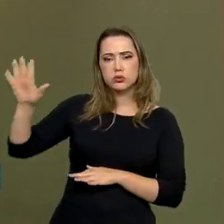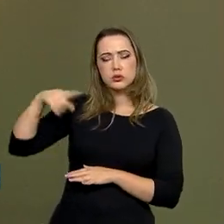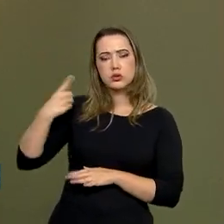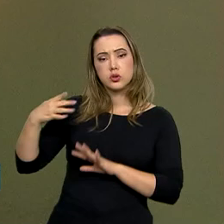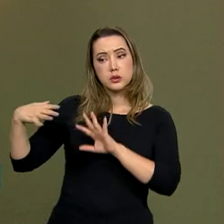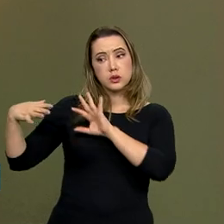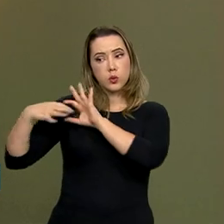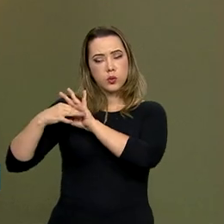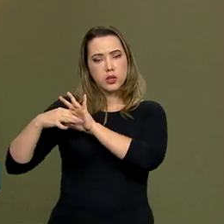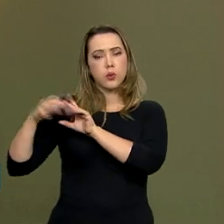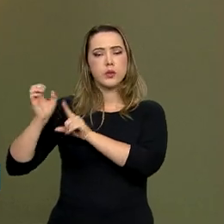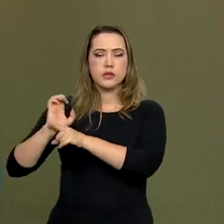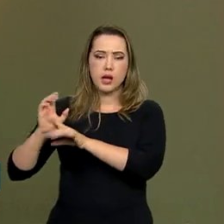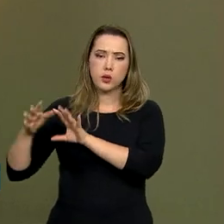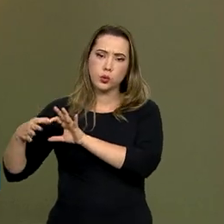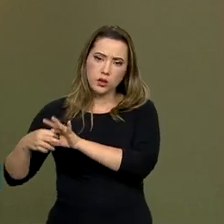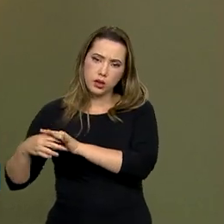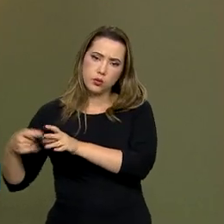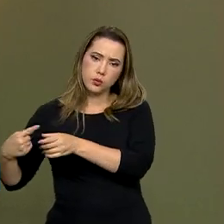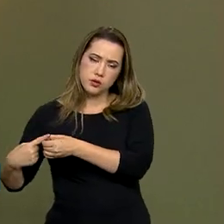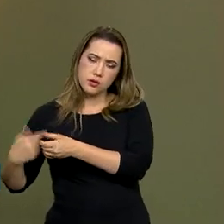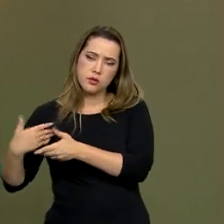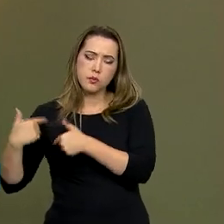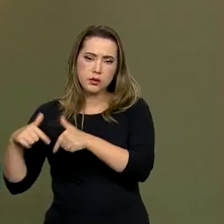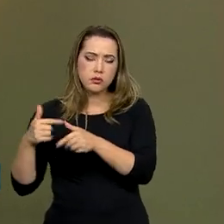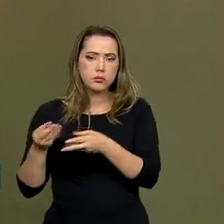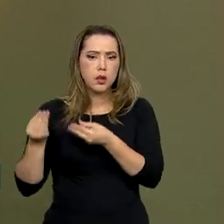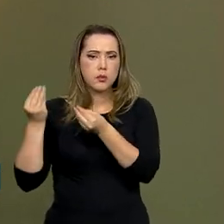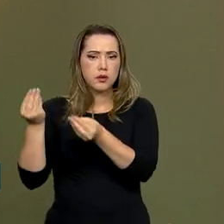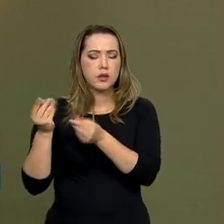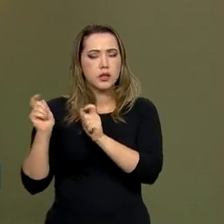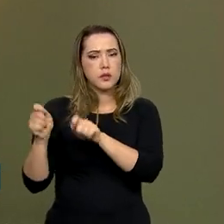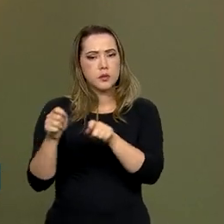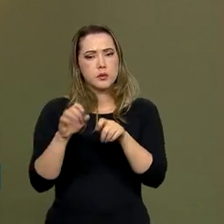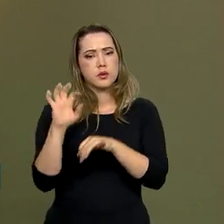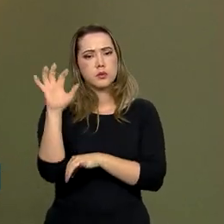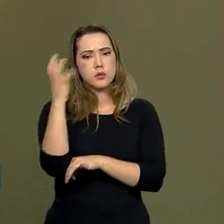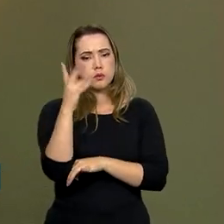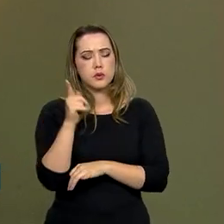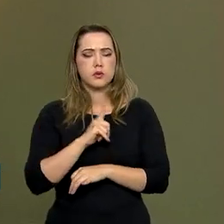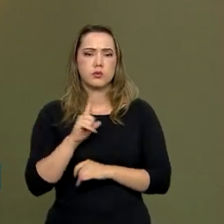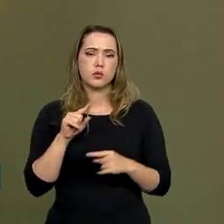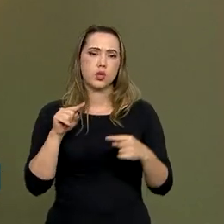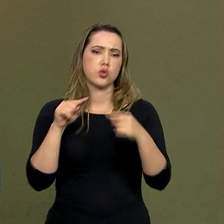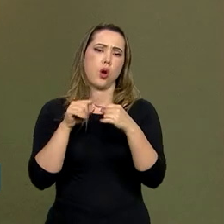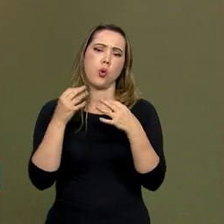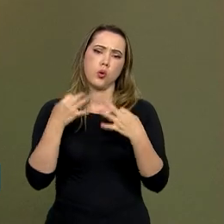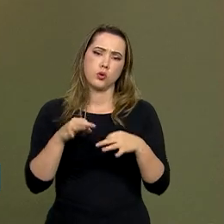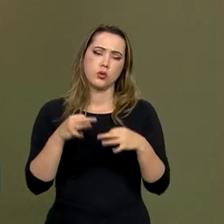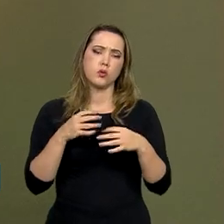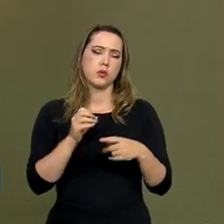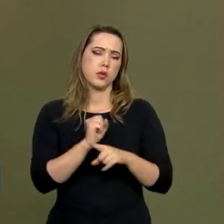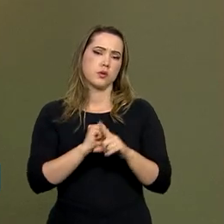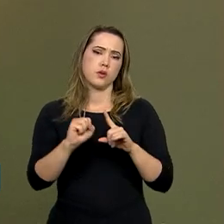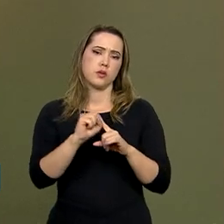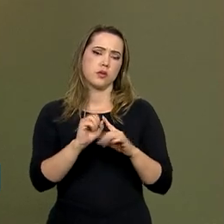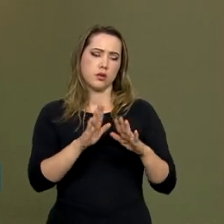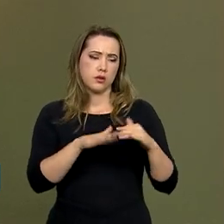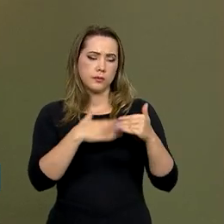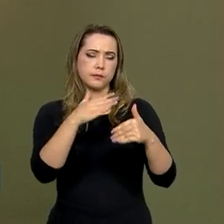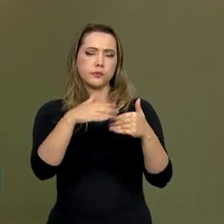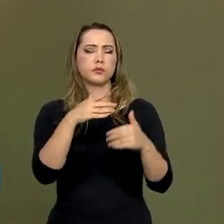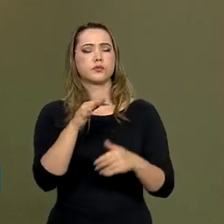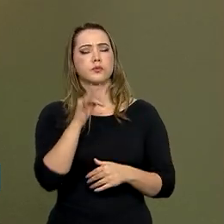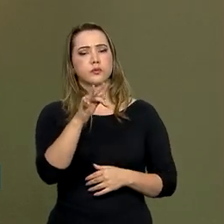conjunto, se a gente quiser garantir que esses recursos naturais, o meio ambiente esteja disponível para as sociedades, para as